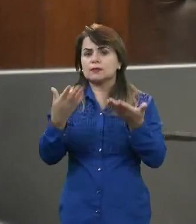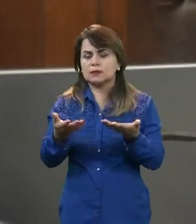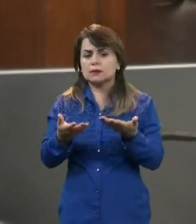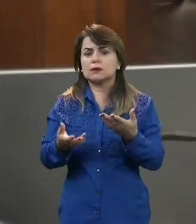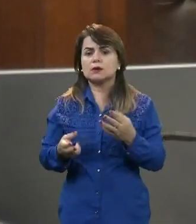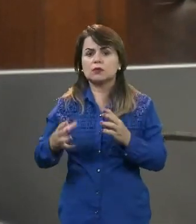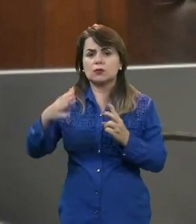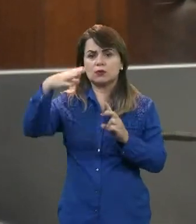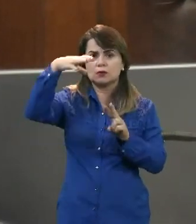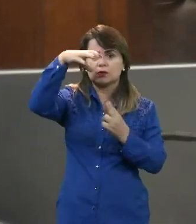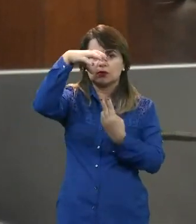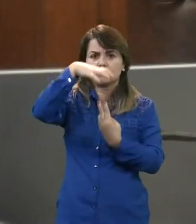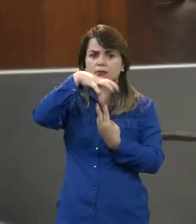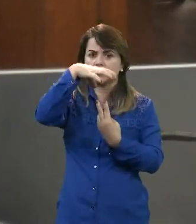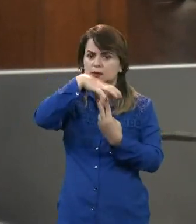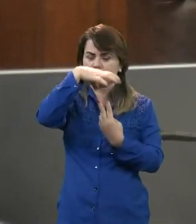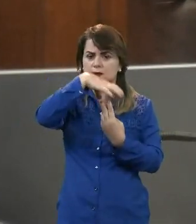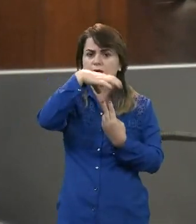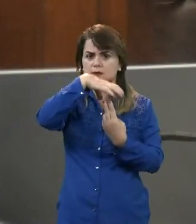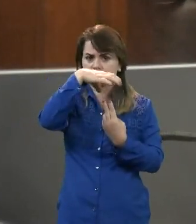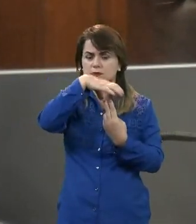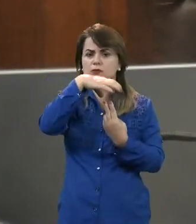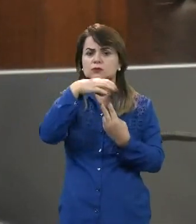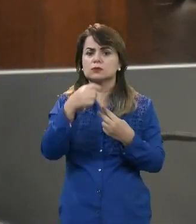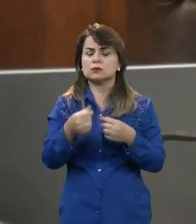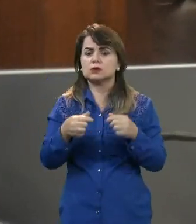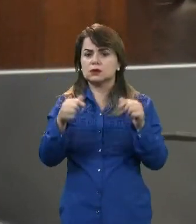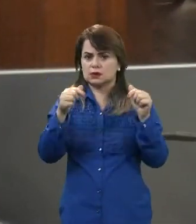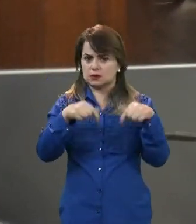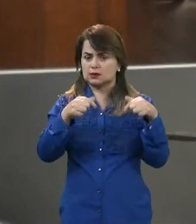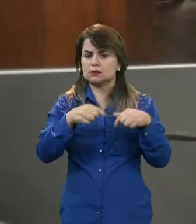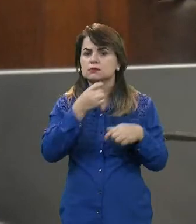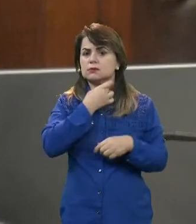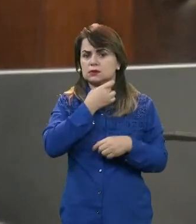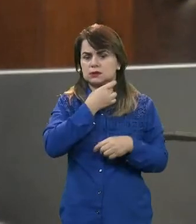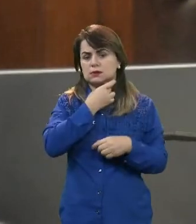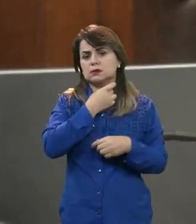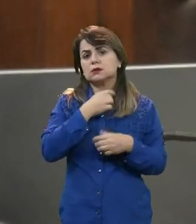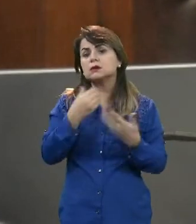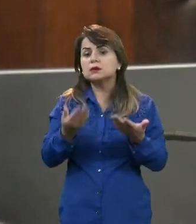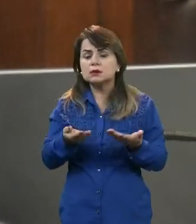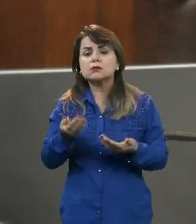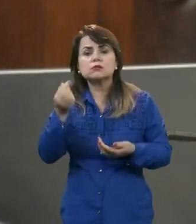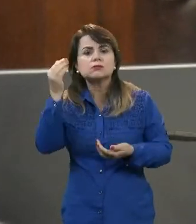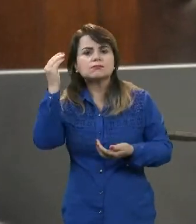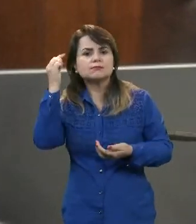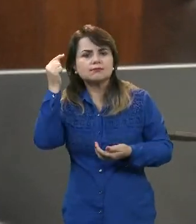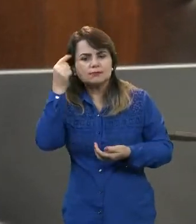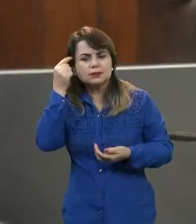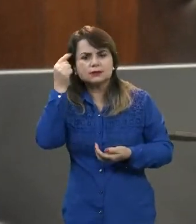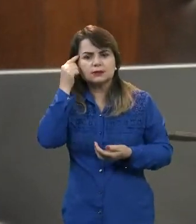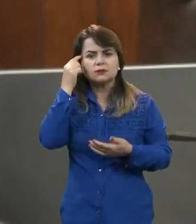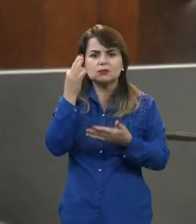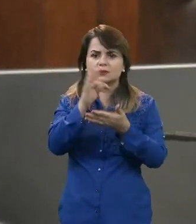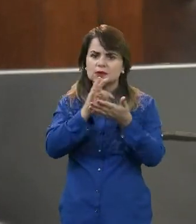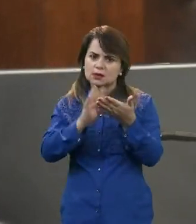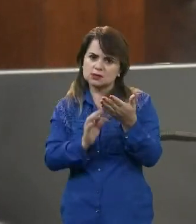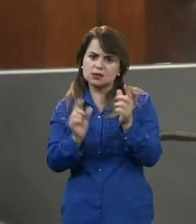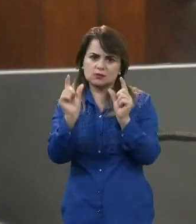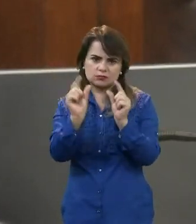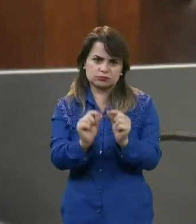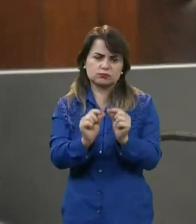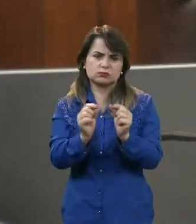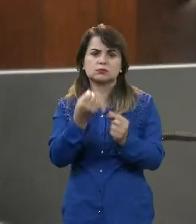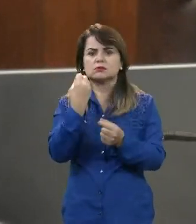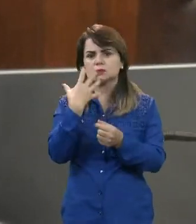eu achei que já viria aqui com uma taxa de ouro também, né? Deixa